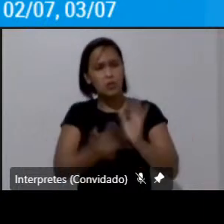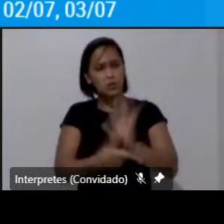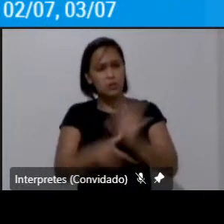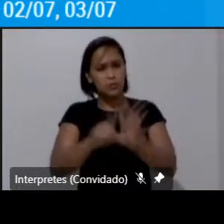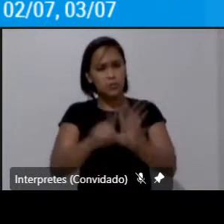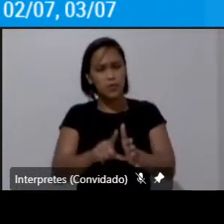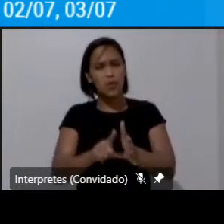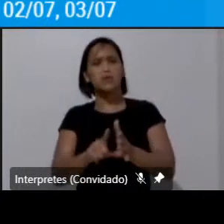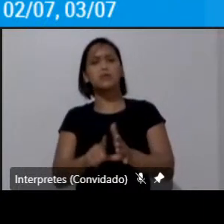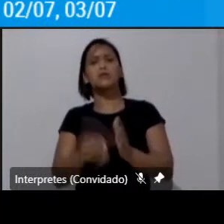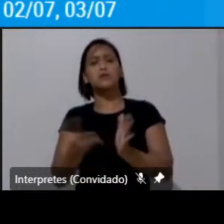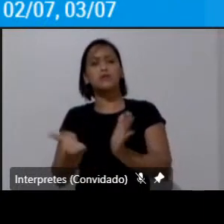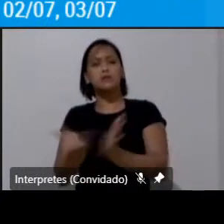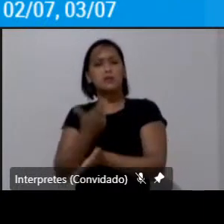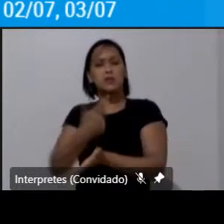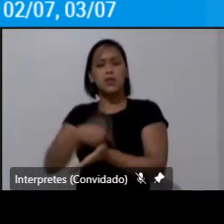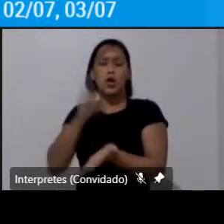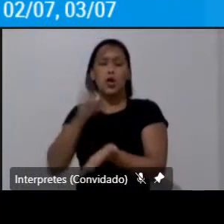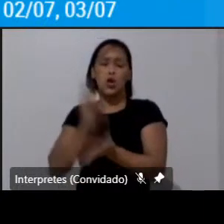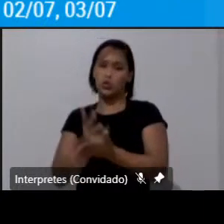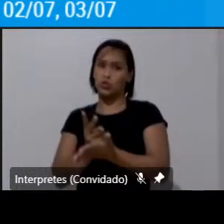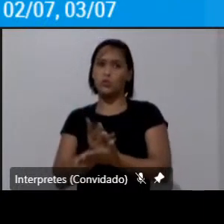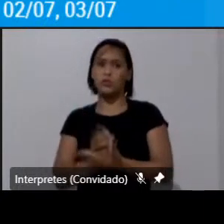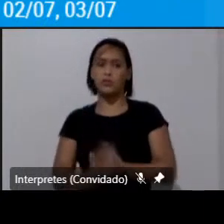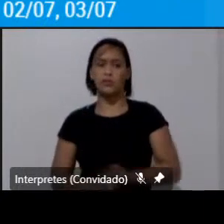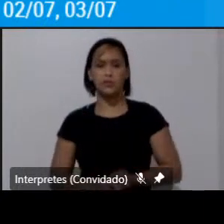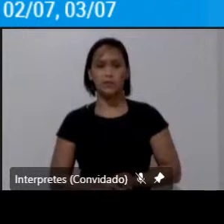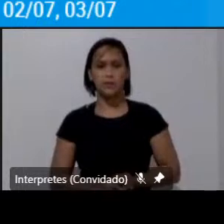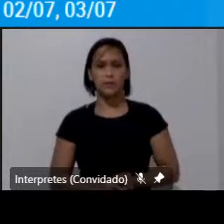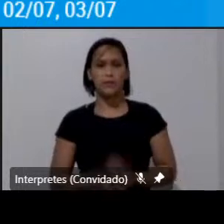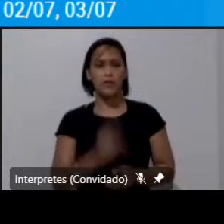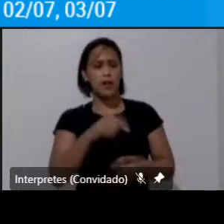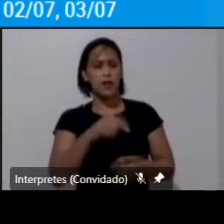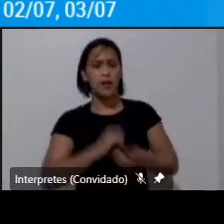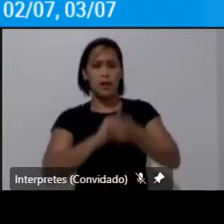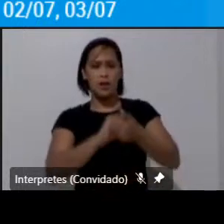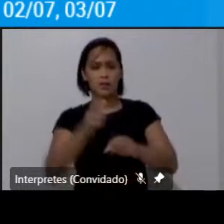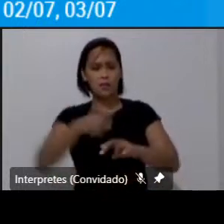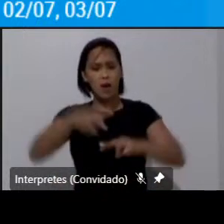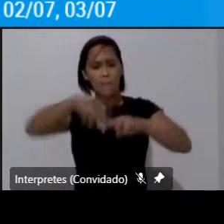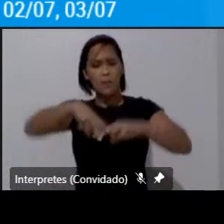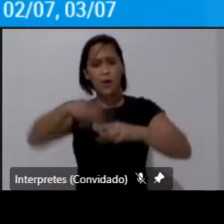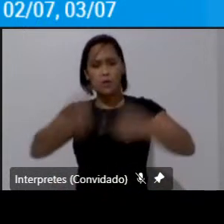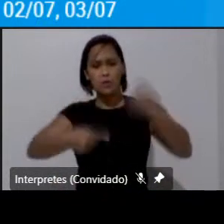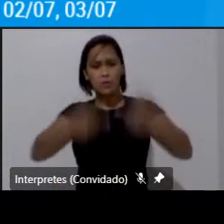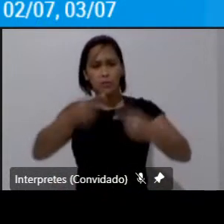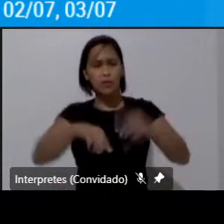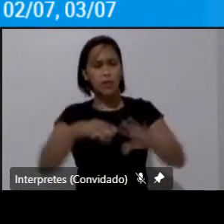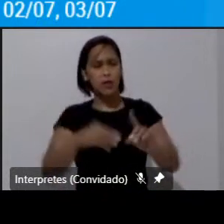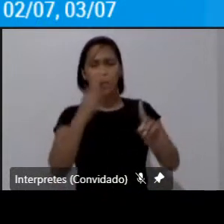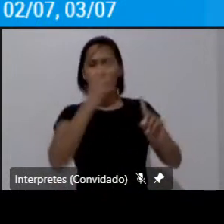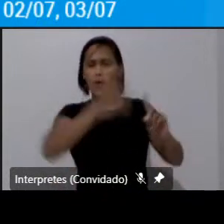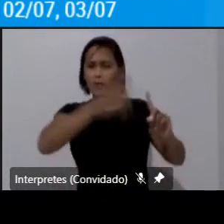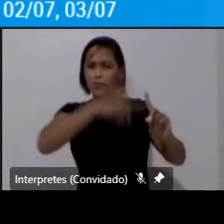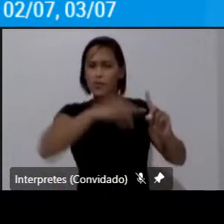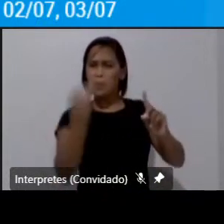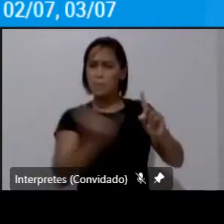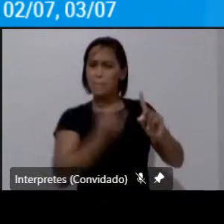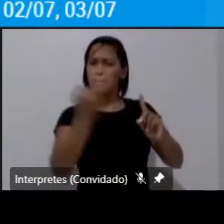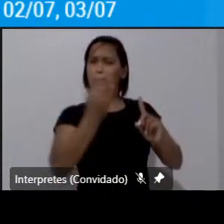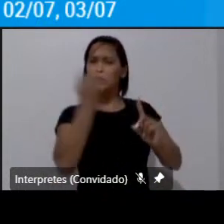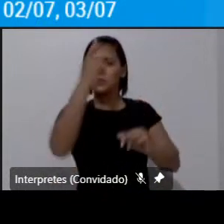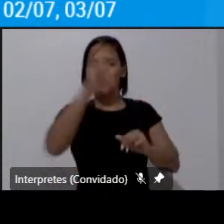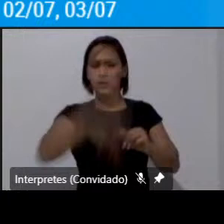antissegregacionista que perdura até hoje esse posicionamento político acho que é um referencial fundamental para a